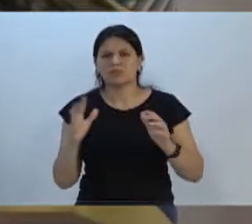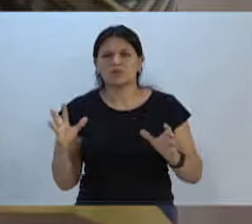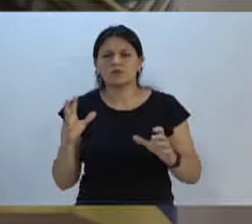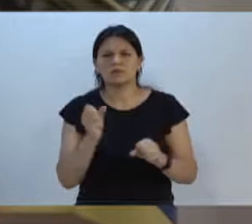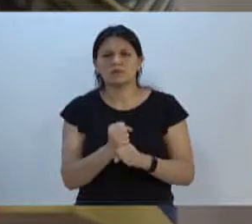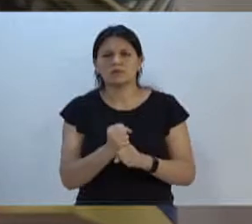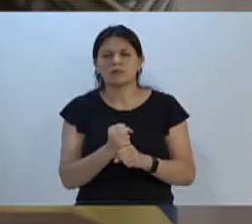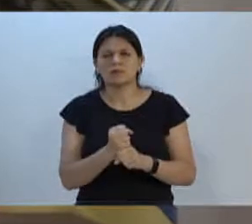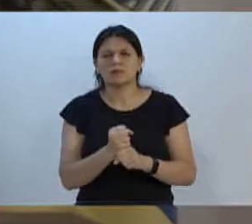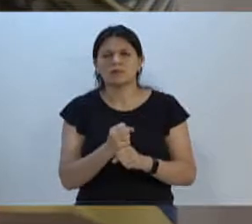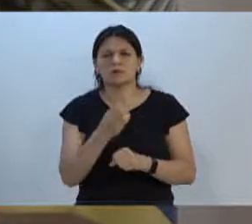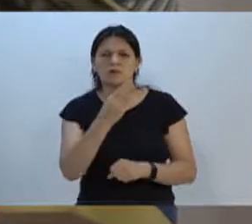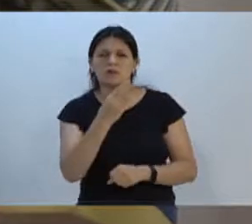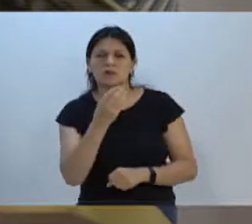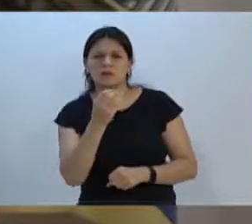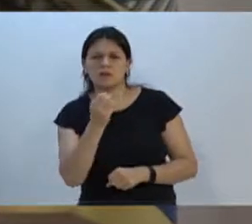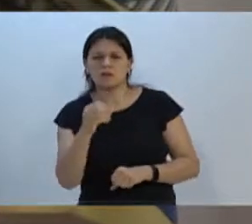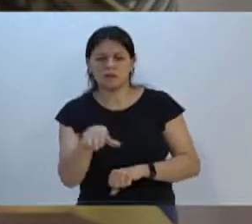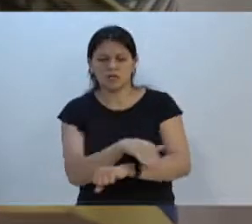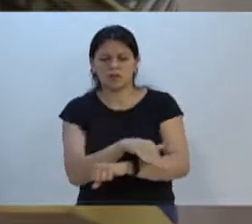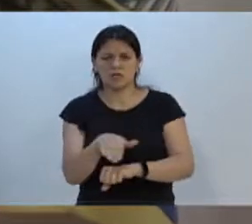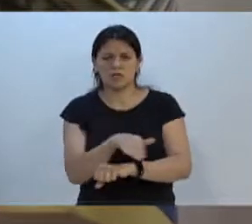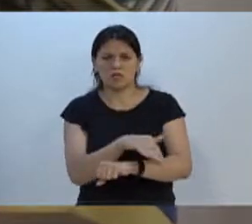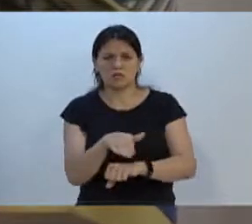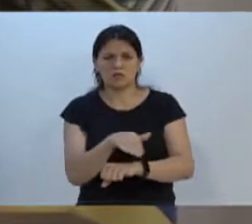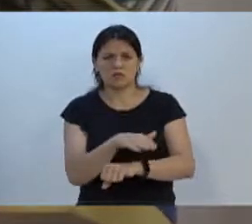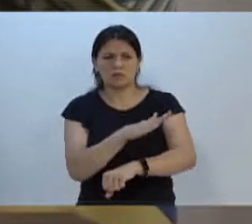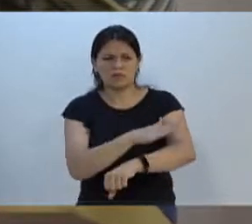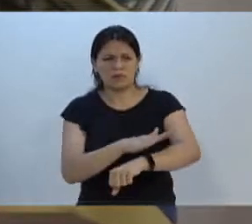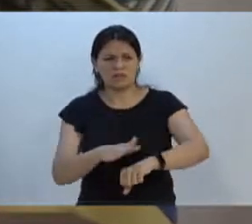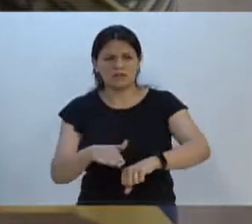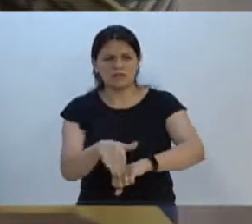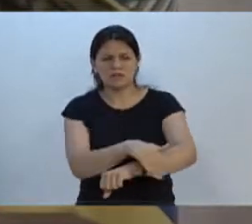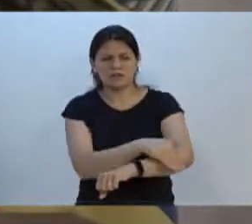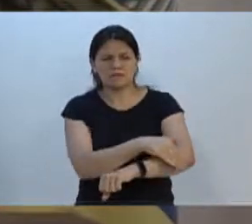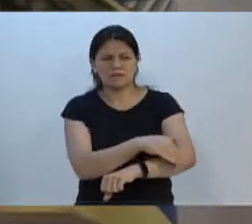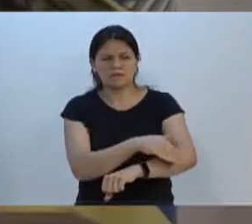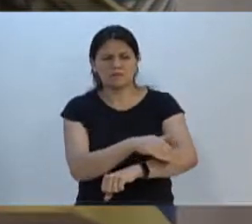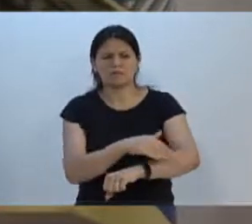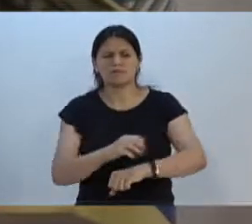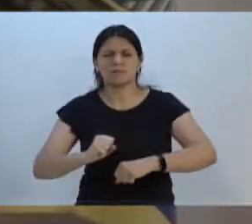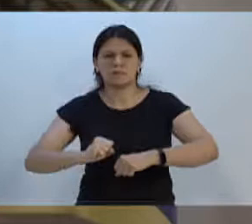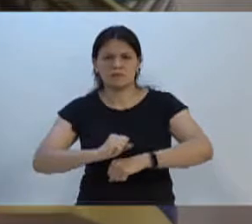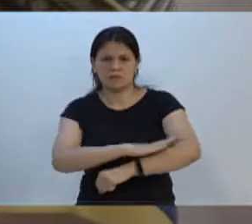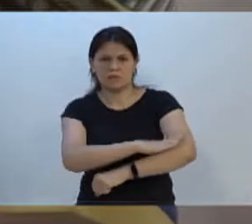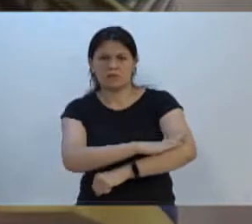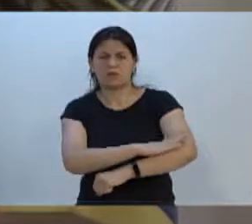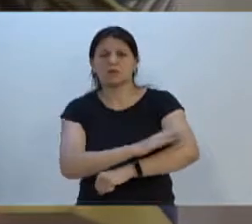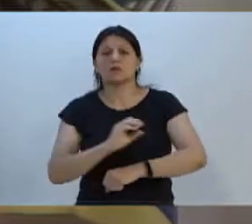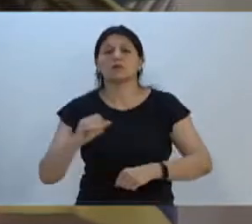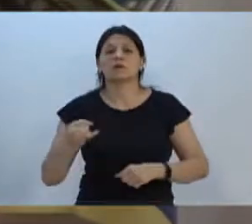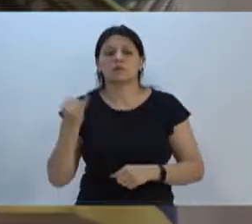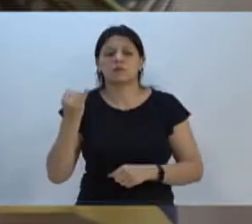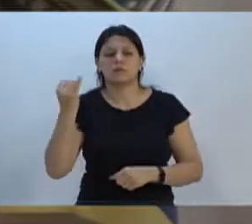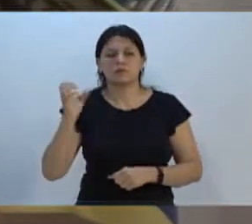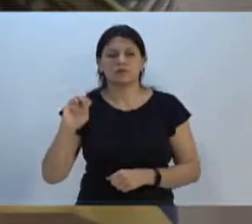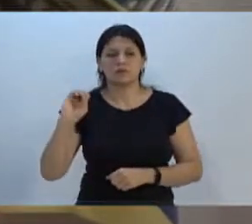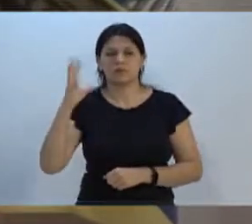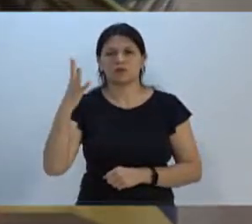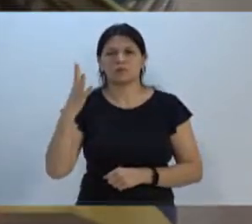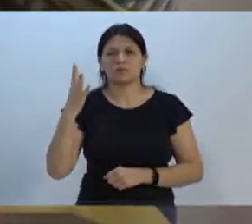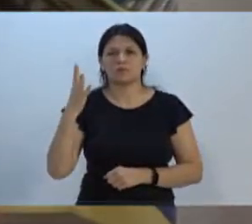30 ruas que vão ser pavimentadas no sistema mutirão. É importante que isso aconteça, para que possamos viabilizar